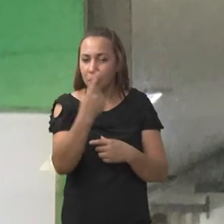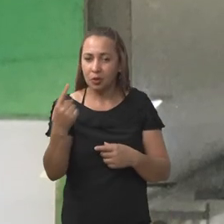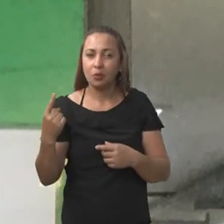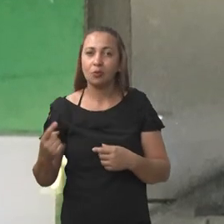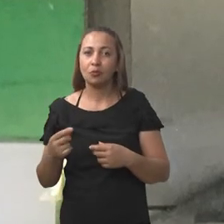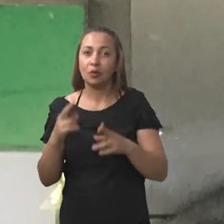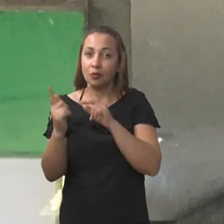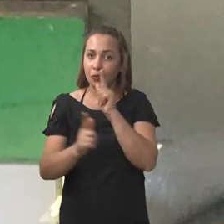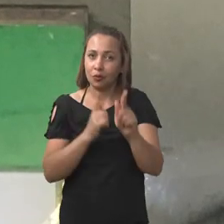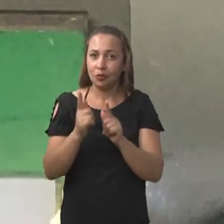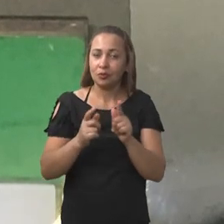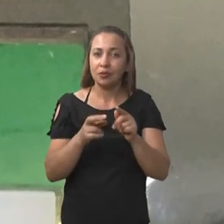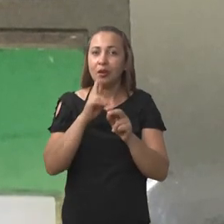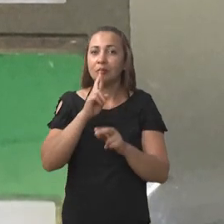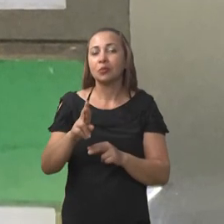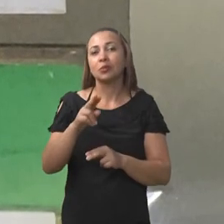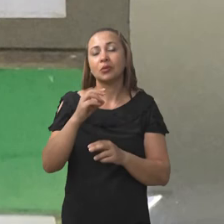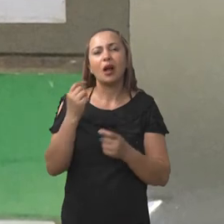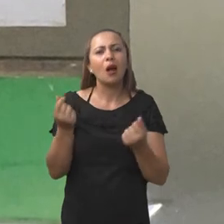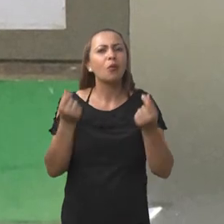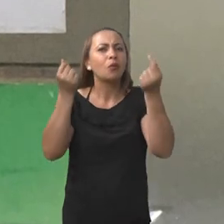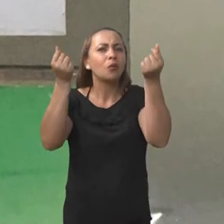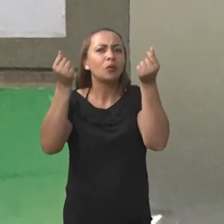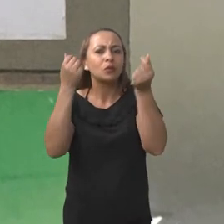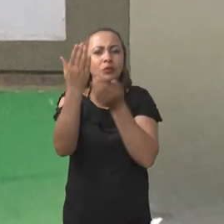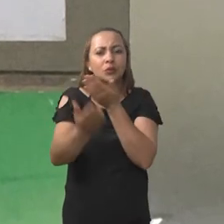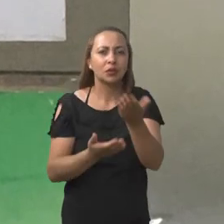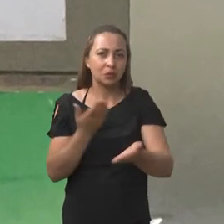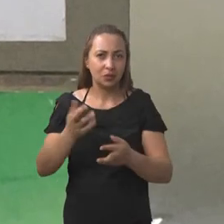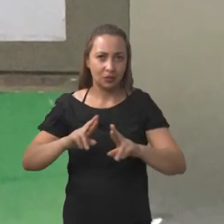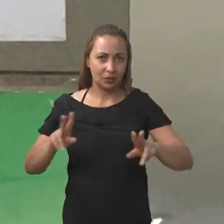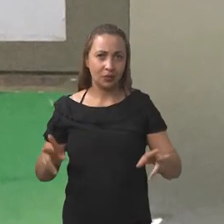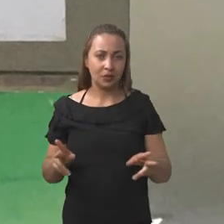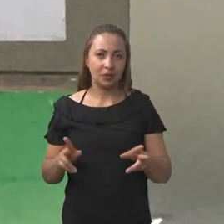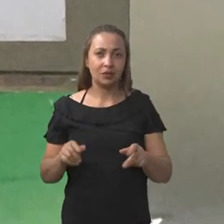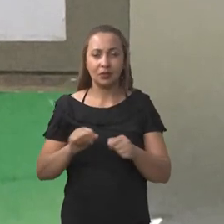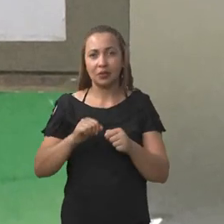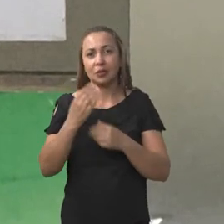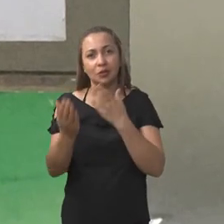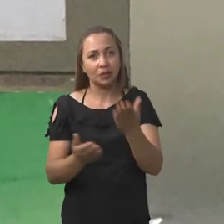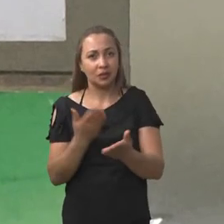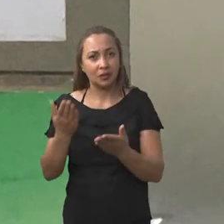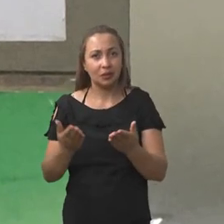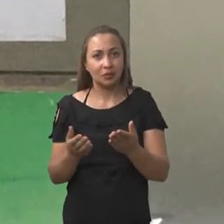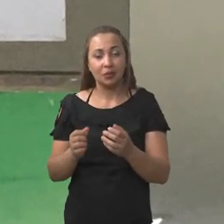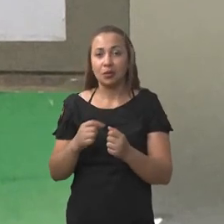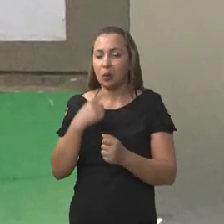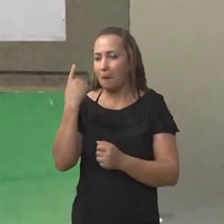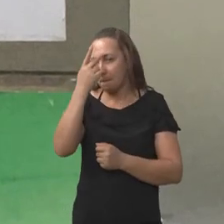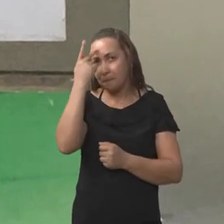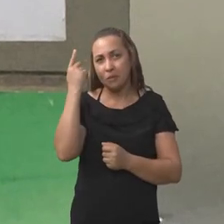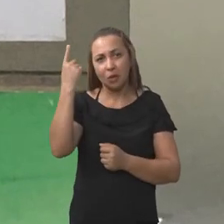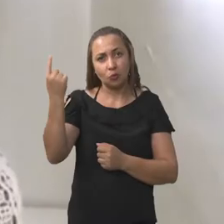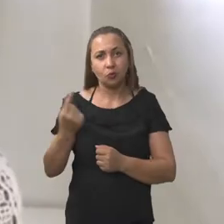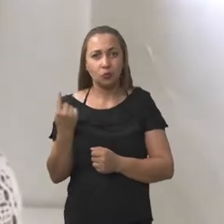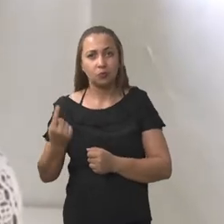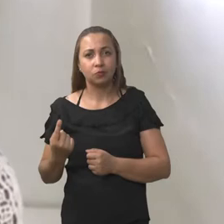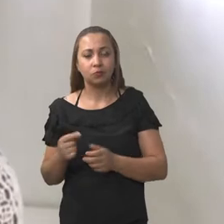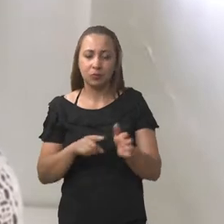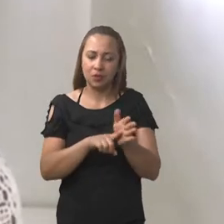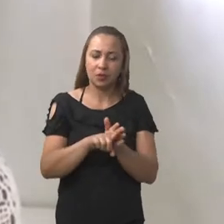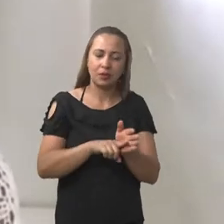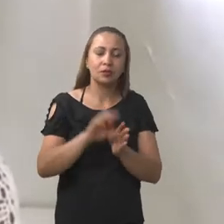uma resposta em relação ao custo do tratamento, que é diferente a gente fazer um tratamento isolado e um tratamento combinado, para isso que a pesquisa